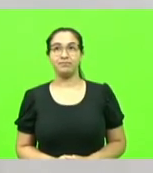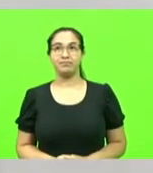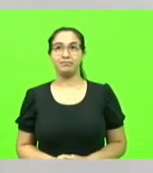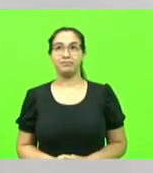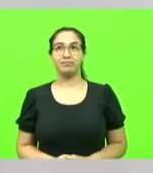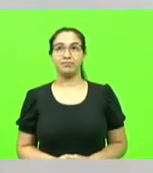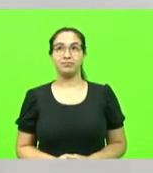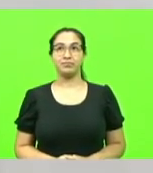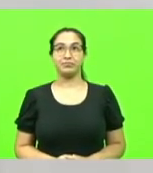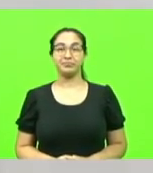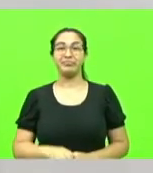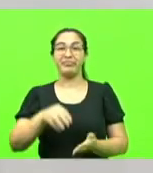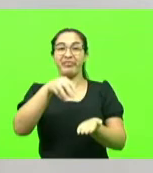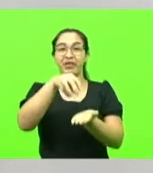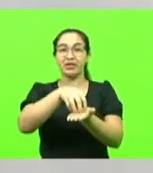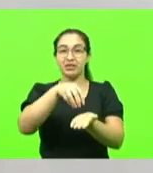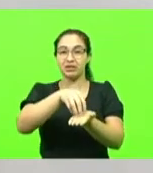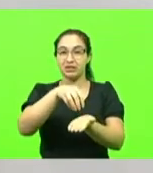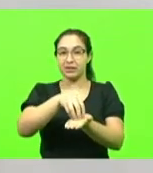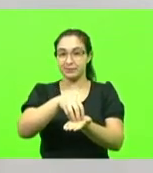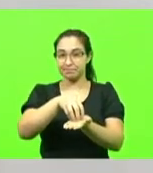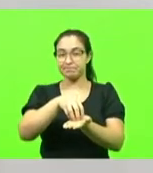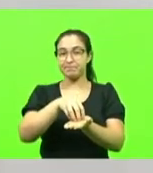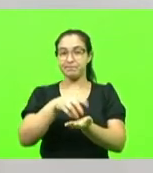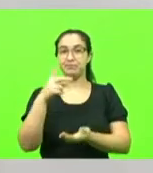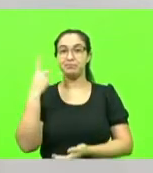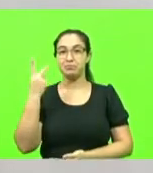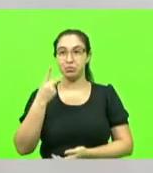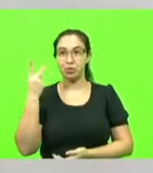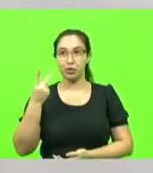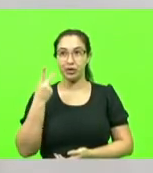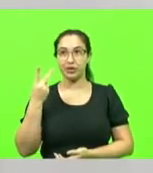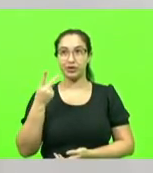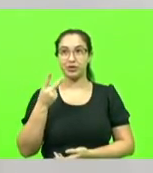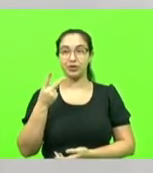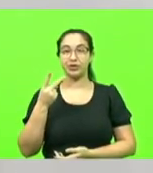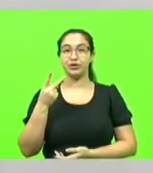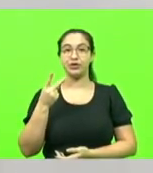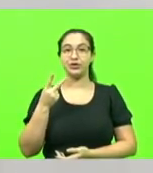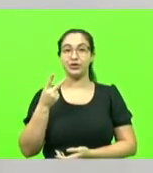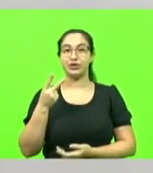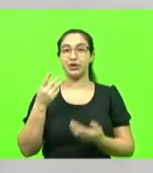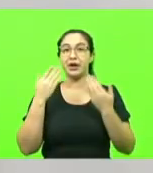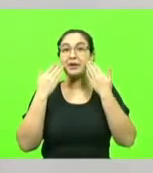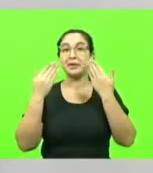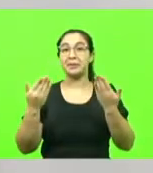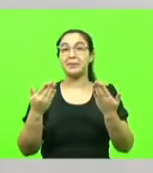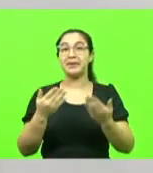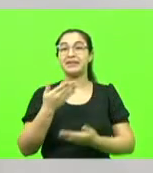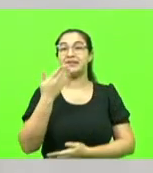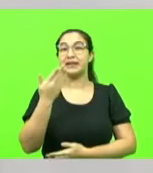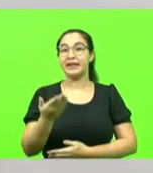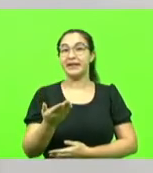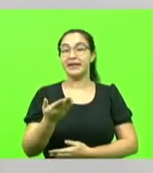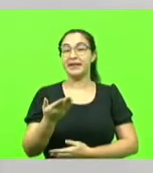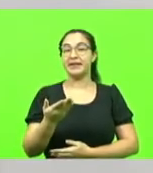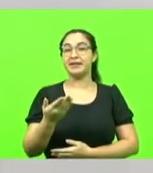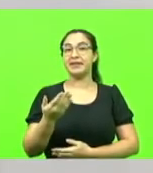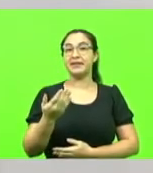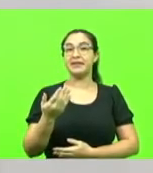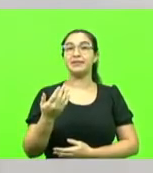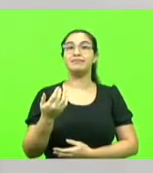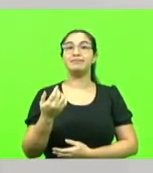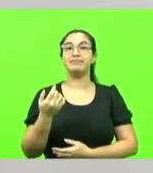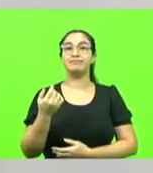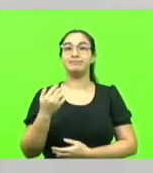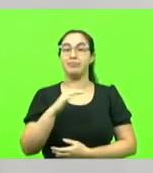Essa centralização política foi acentuada por um ditador que se matou em 1.24 de